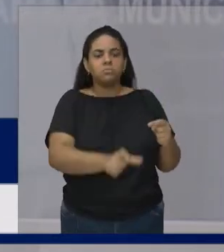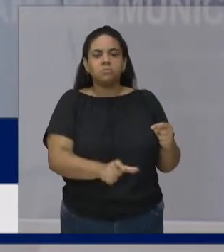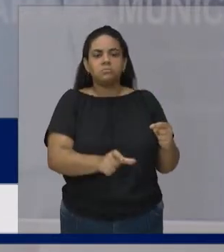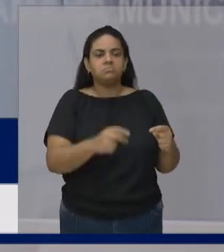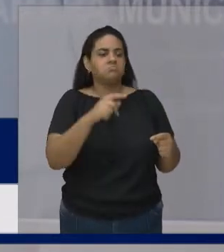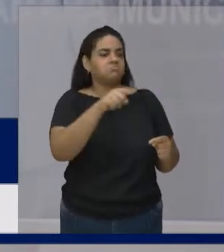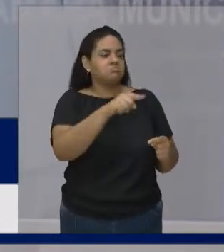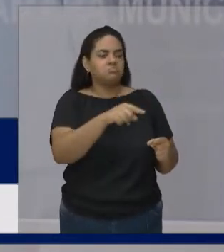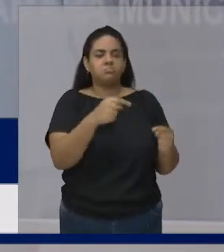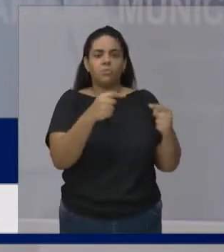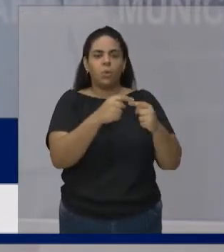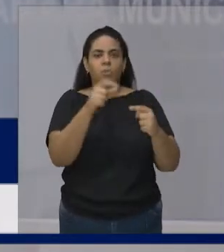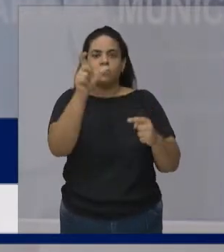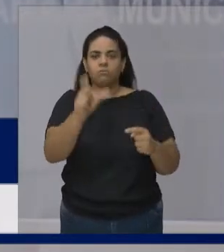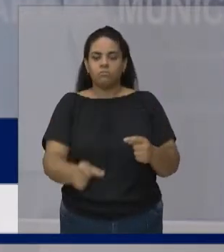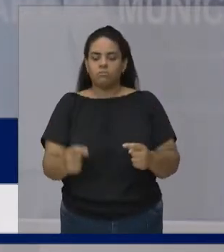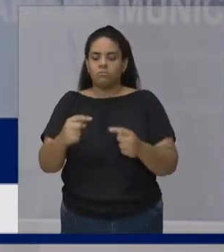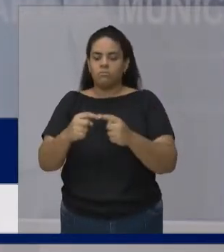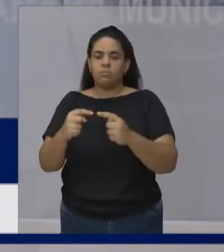Jamais uma definição